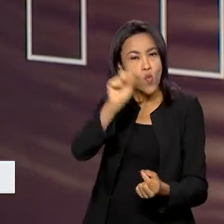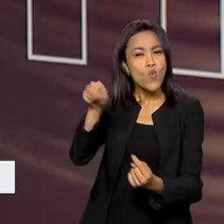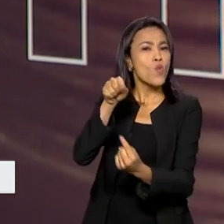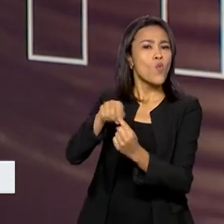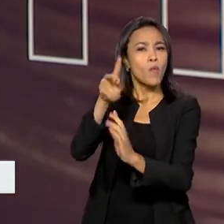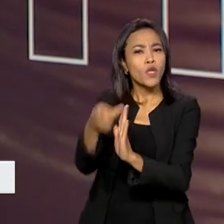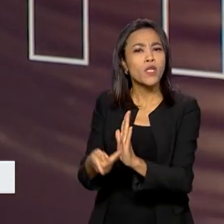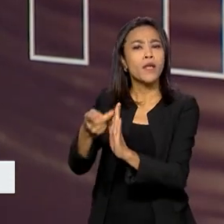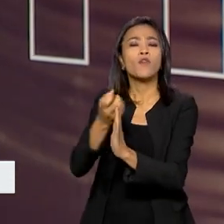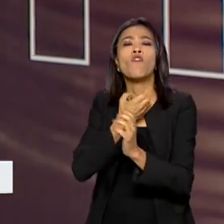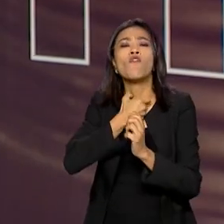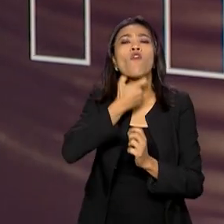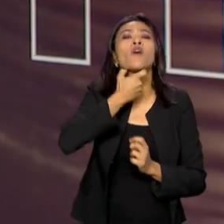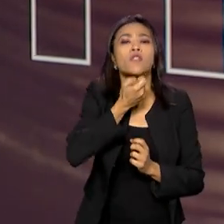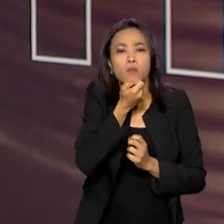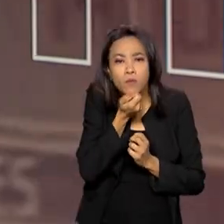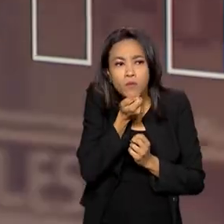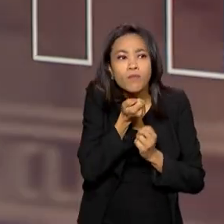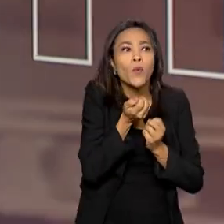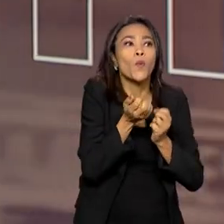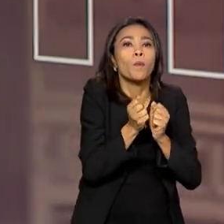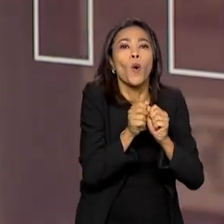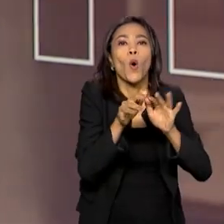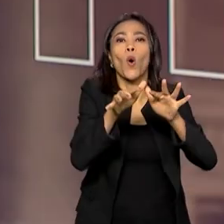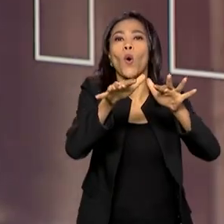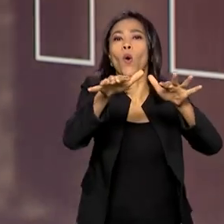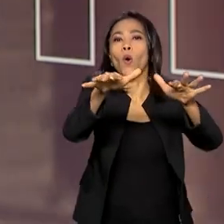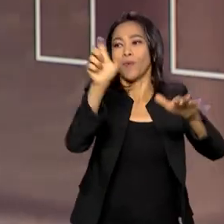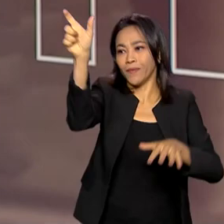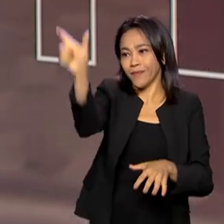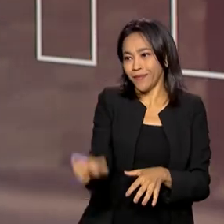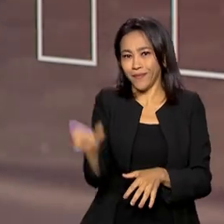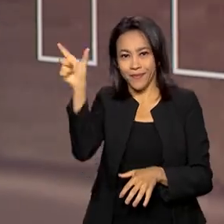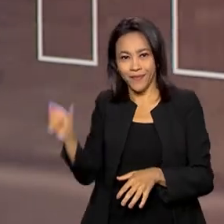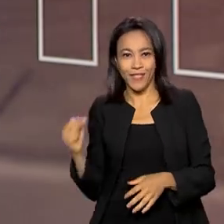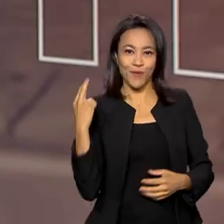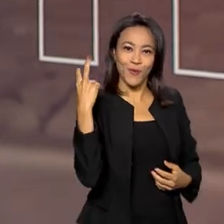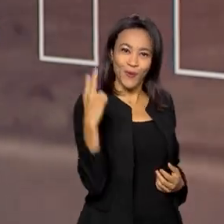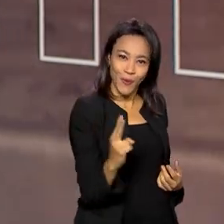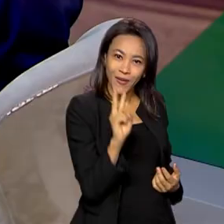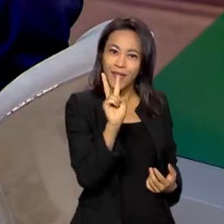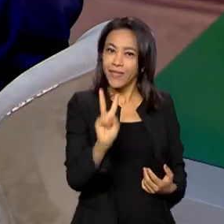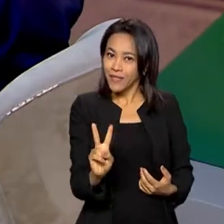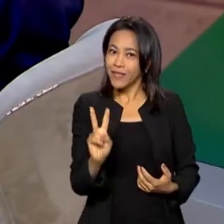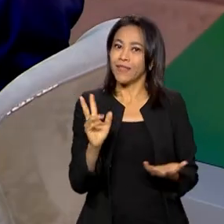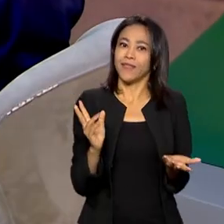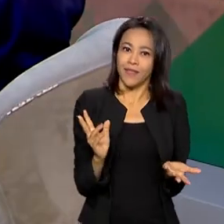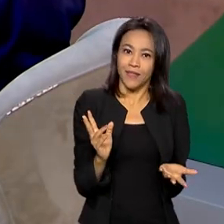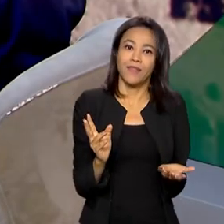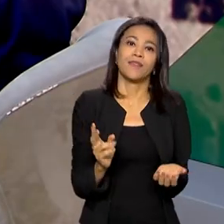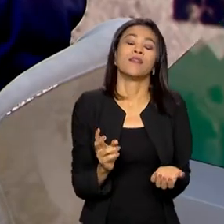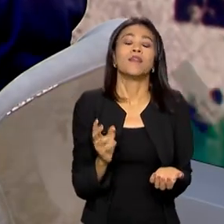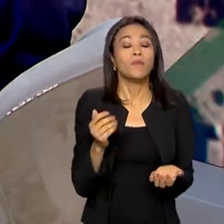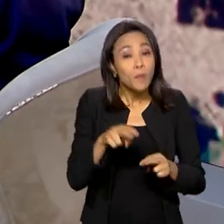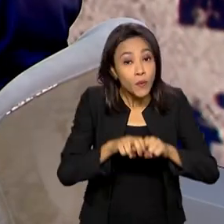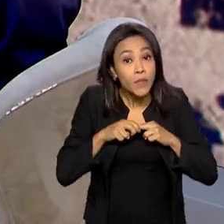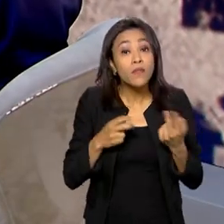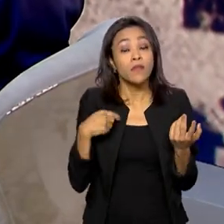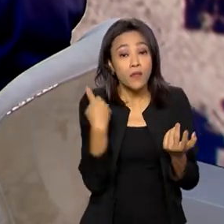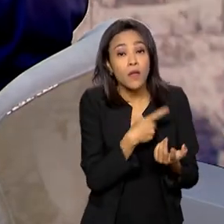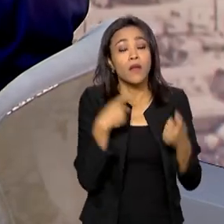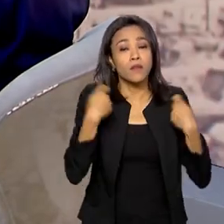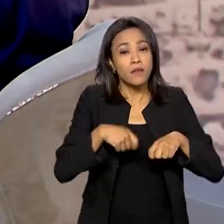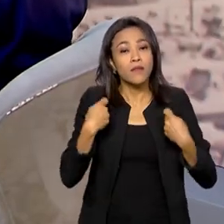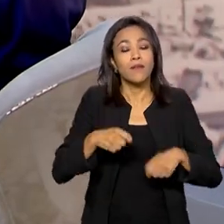na transmissão de voz, da voz humana. Então, o nosso pioneirismo, e daí que a gente tem que valorizar